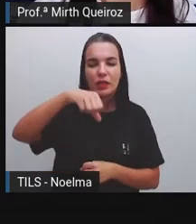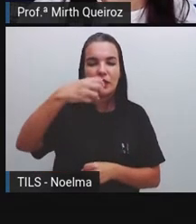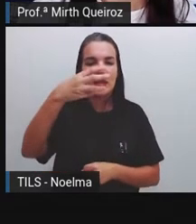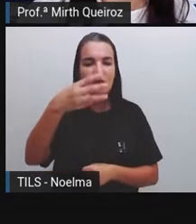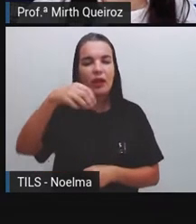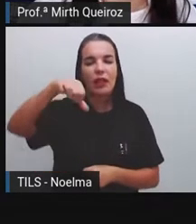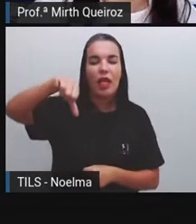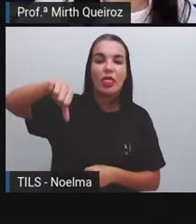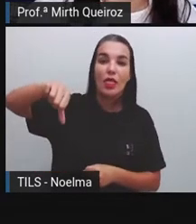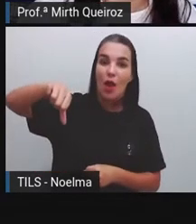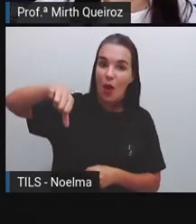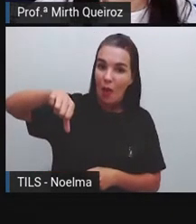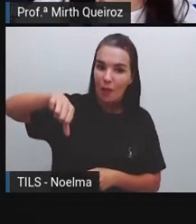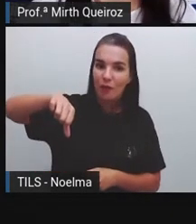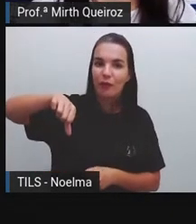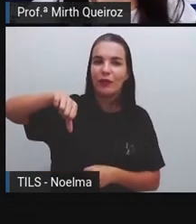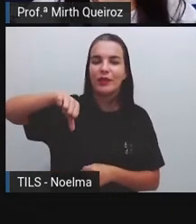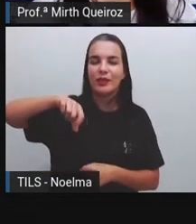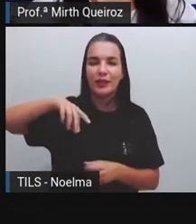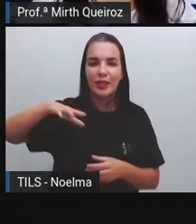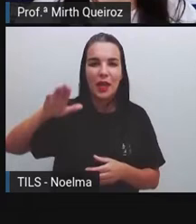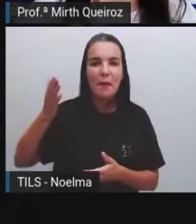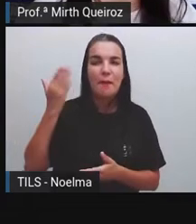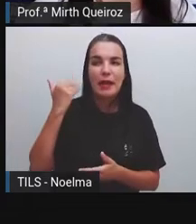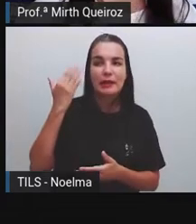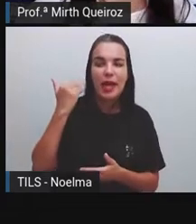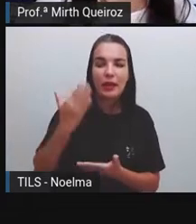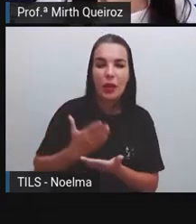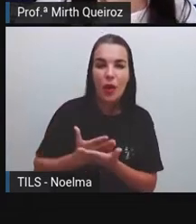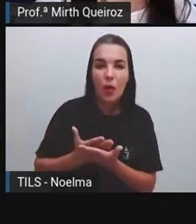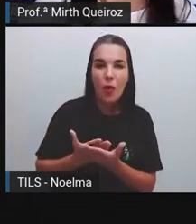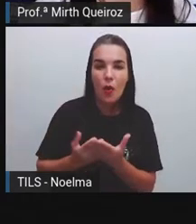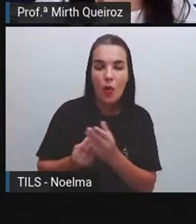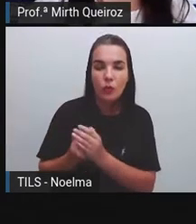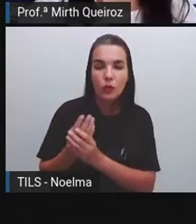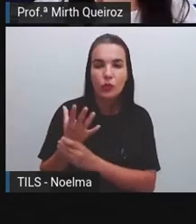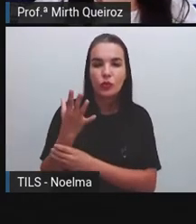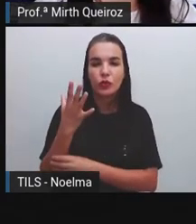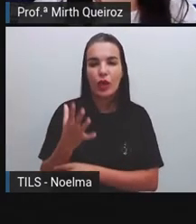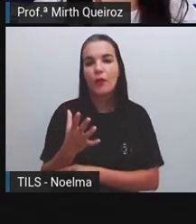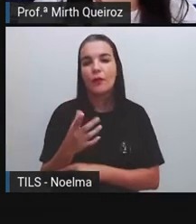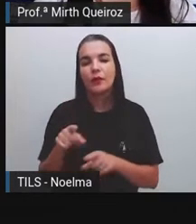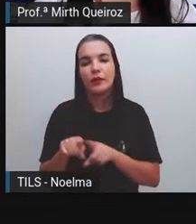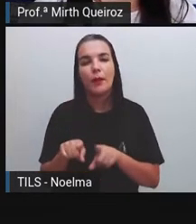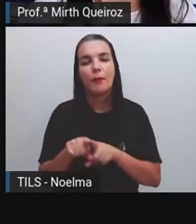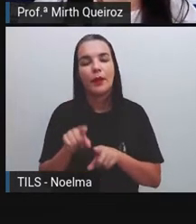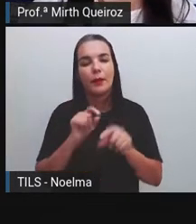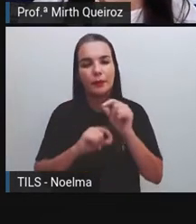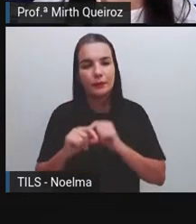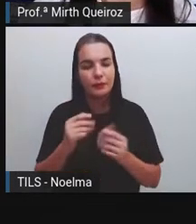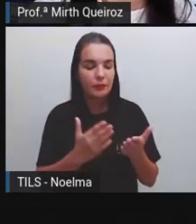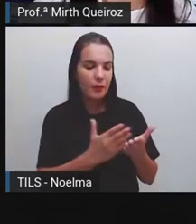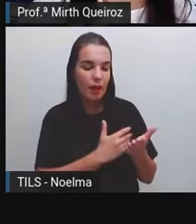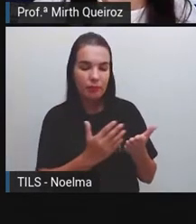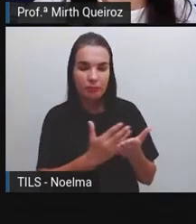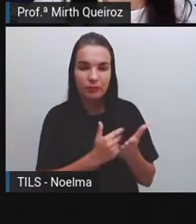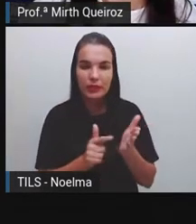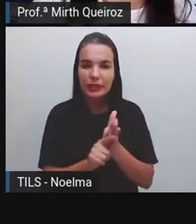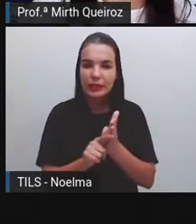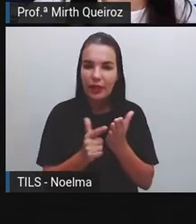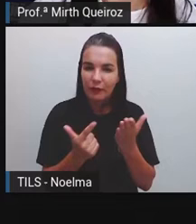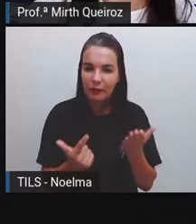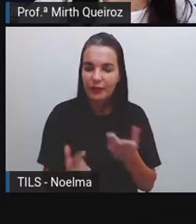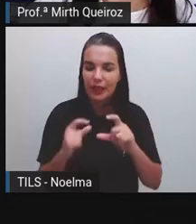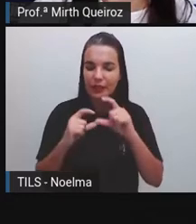que era chamada de gibi, que a gente utiliza ainda esse nome hoje, que significa moleque, que significa negrinho. Porém, a